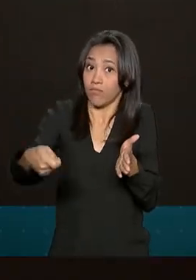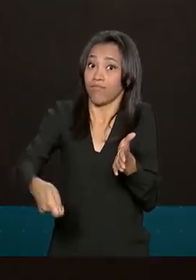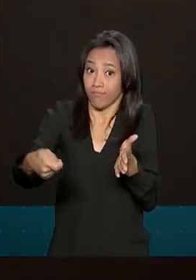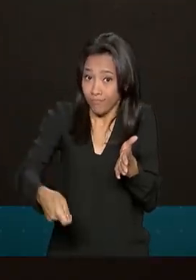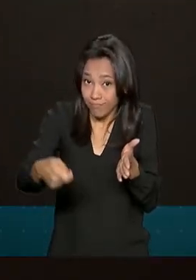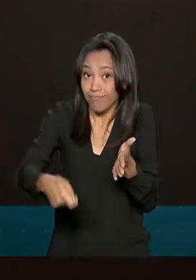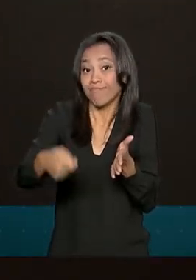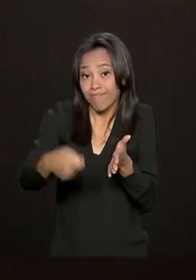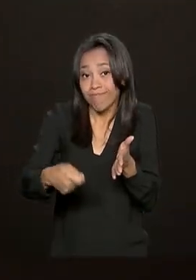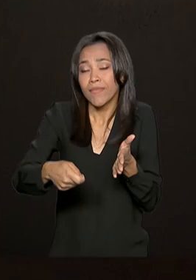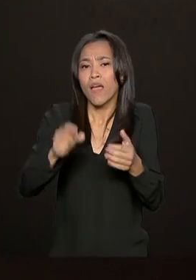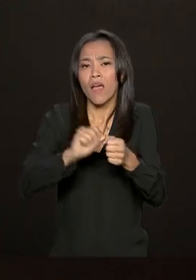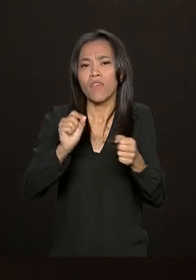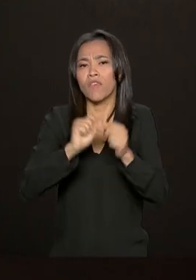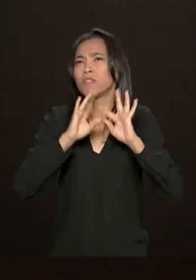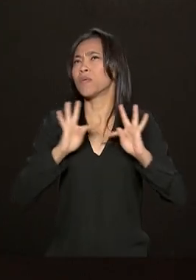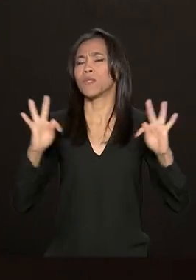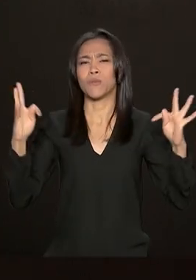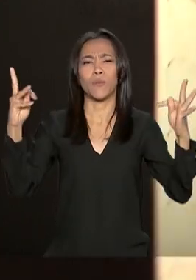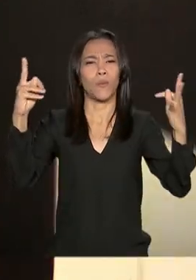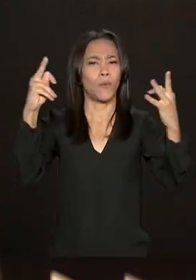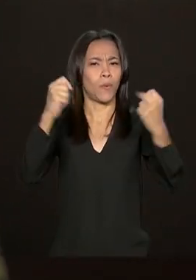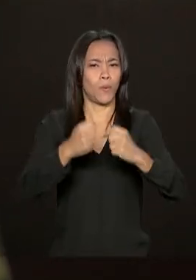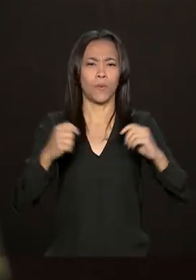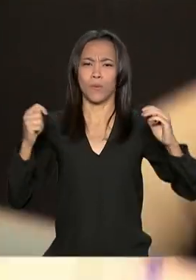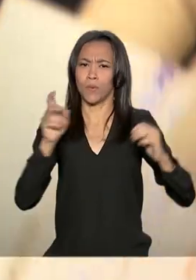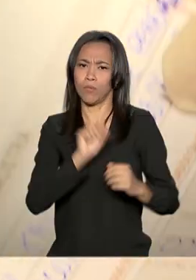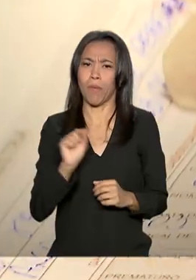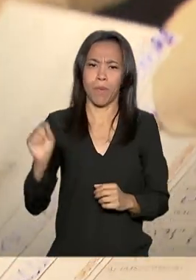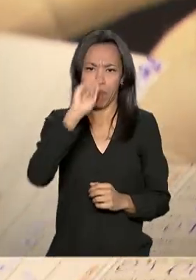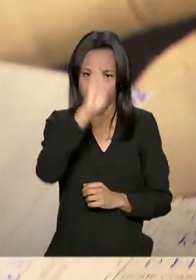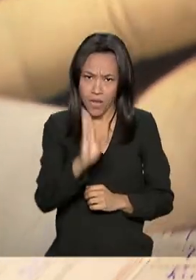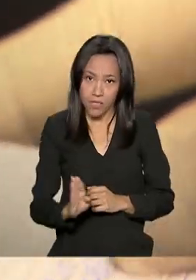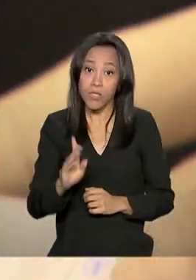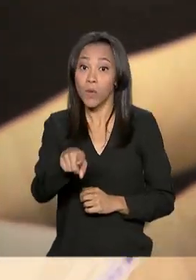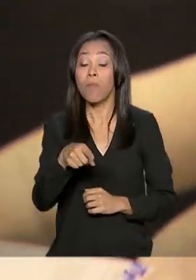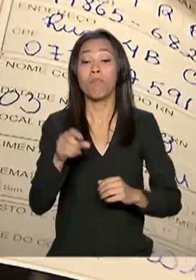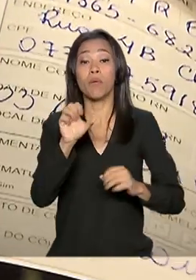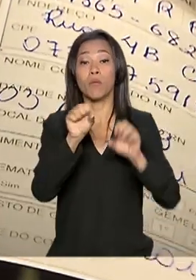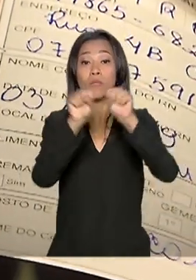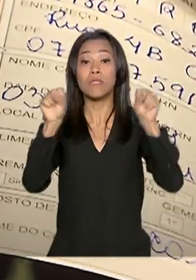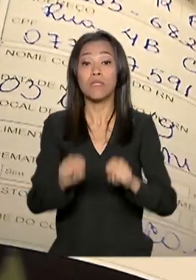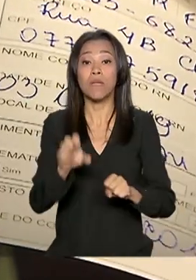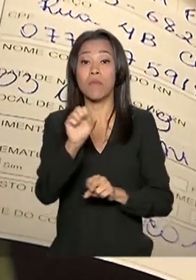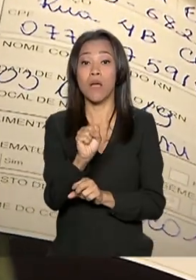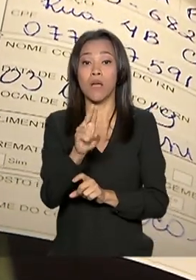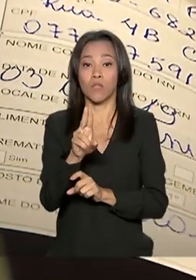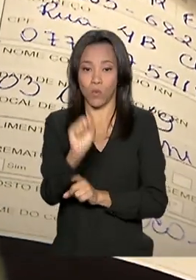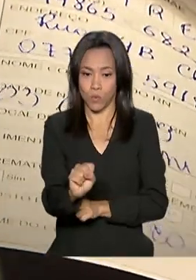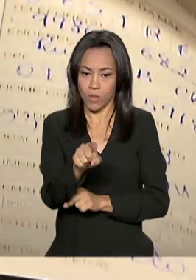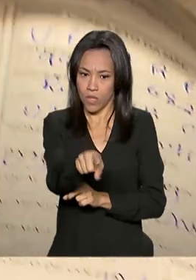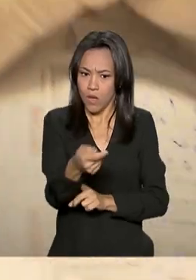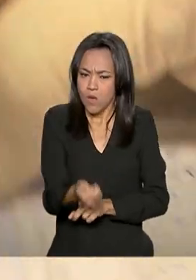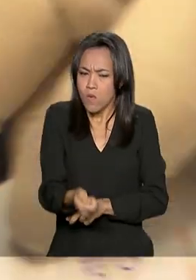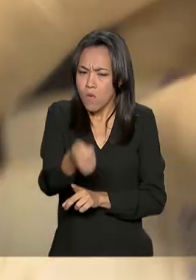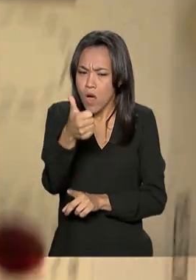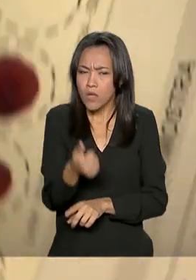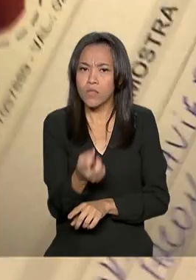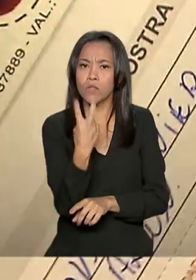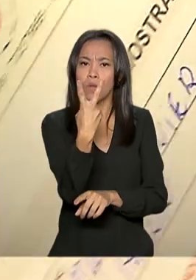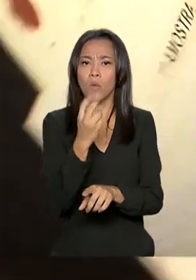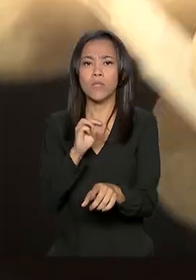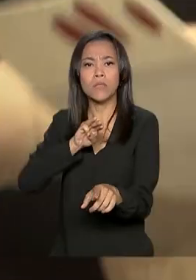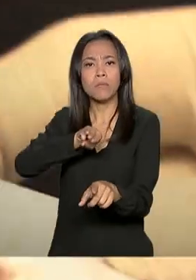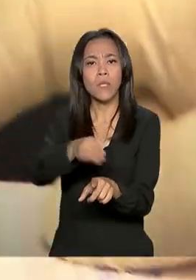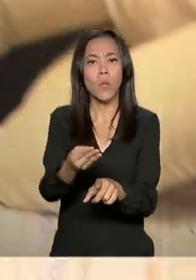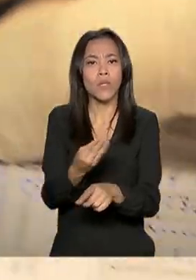realizada em todos os recém-nascidos no país pelo Sistema Único de Saúde. Por ano, quase dois milhões e meio